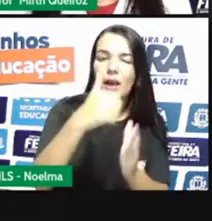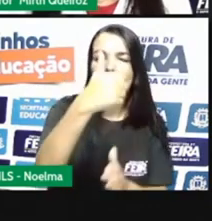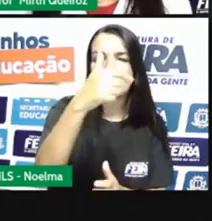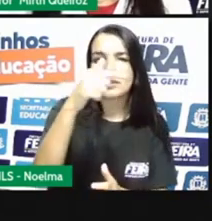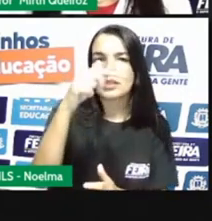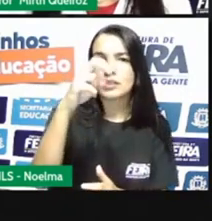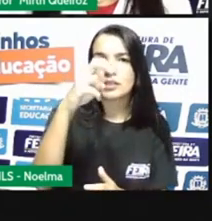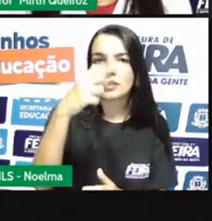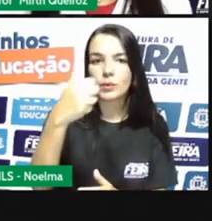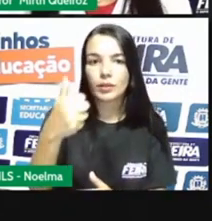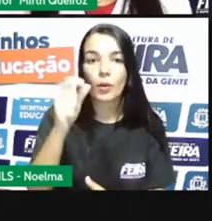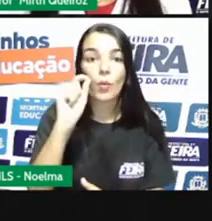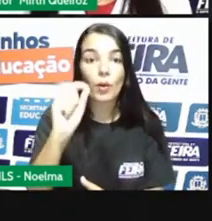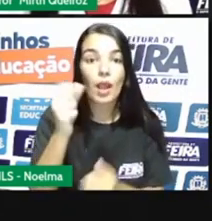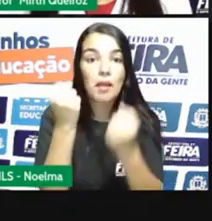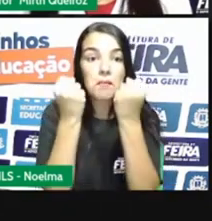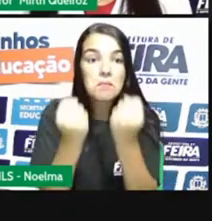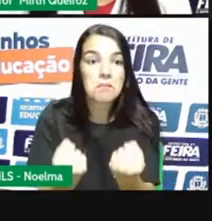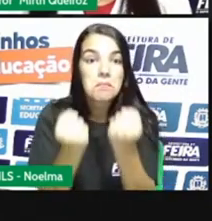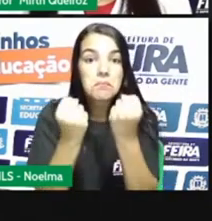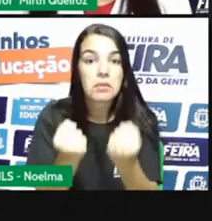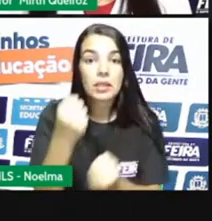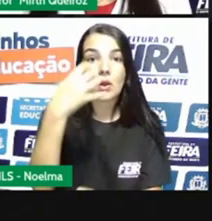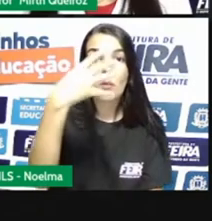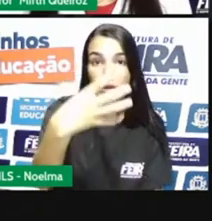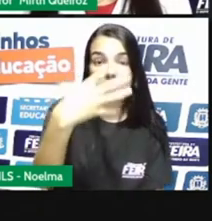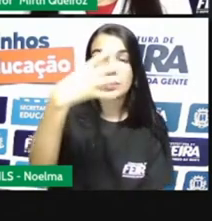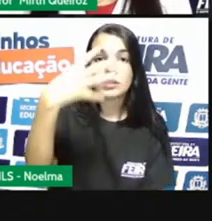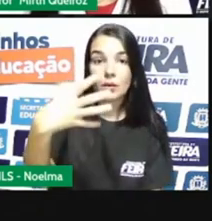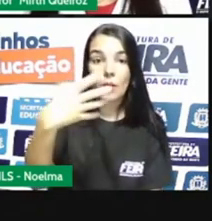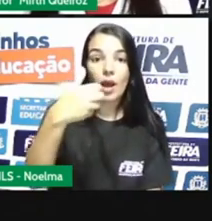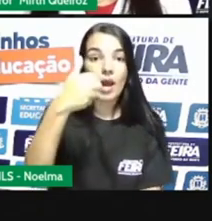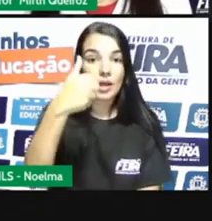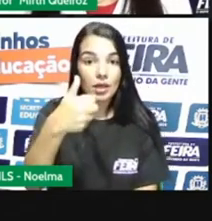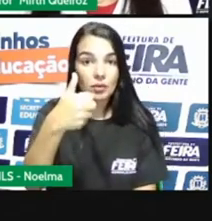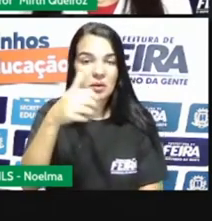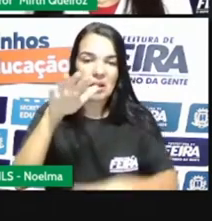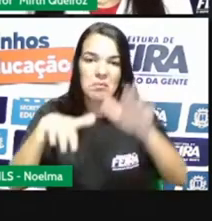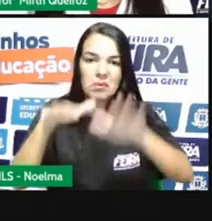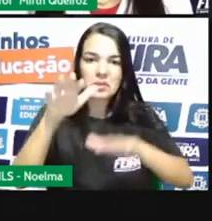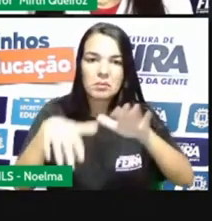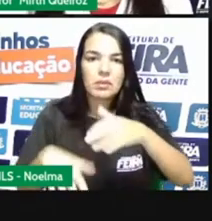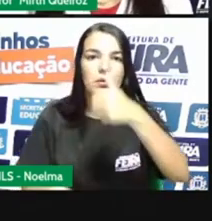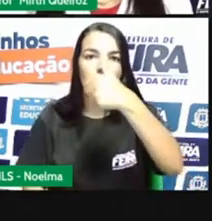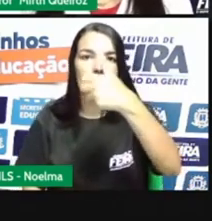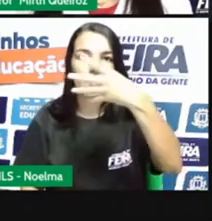441 quilos a 1470 quilos.